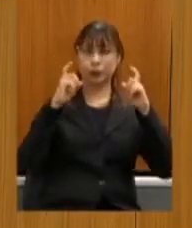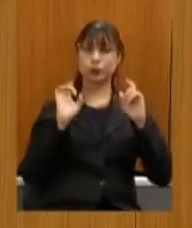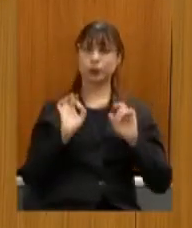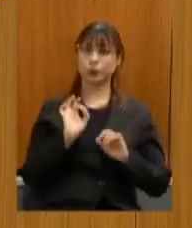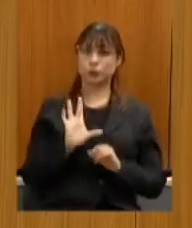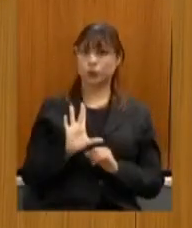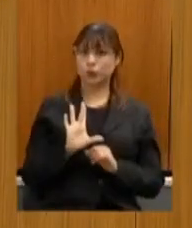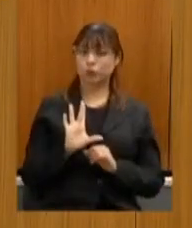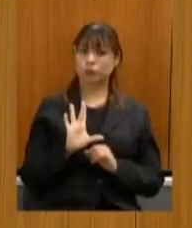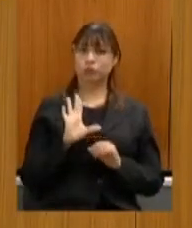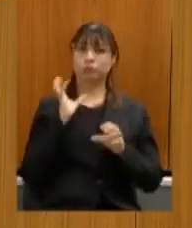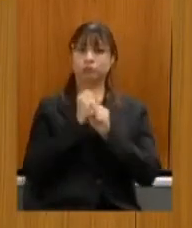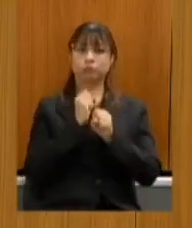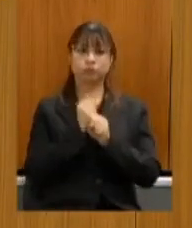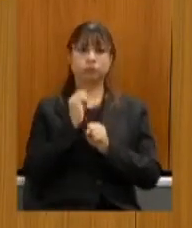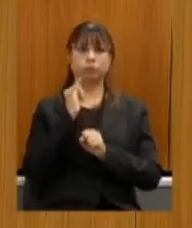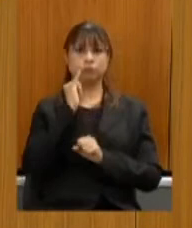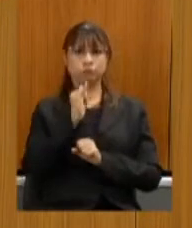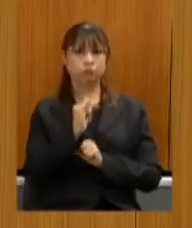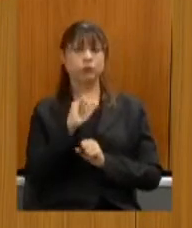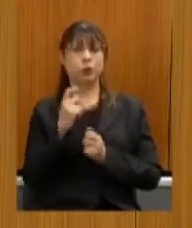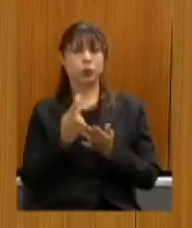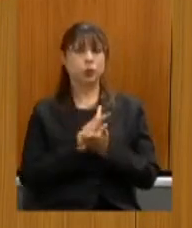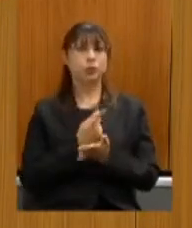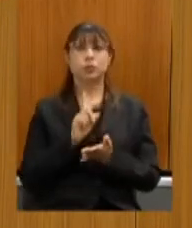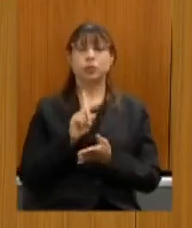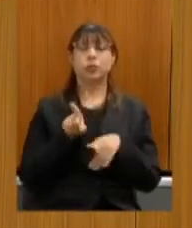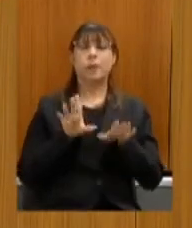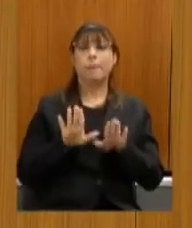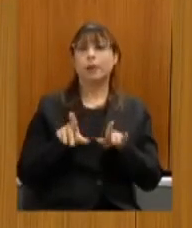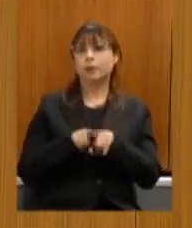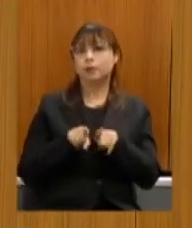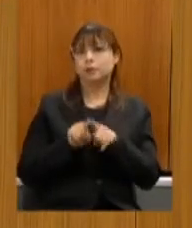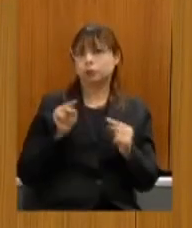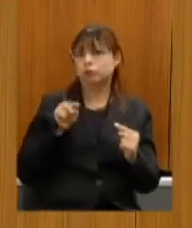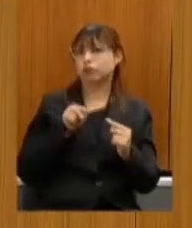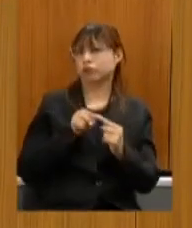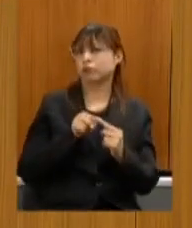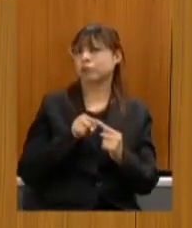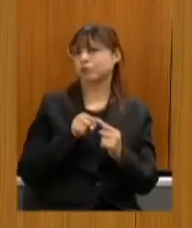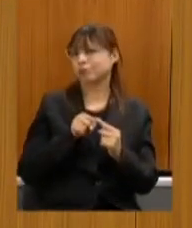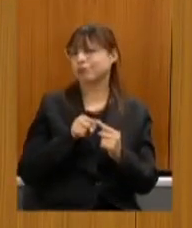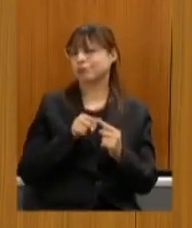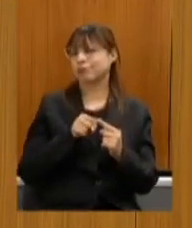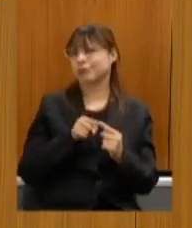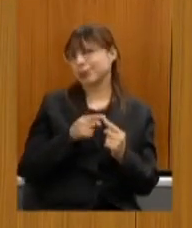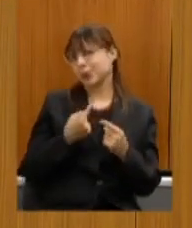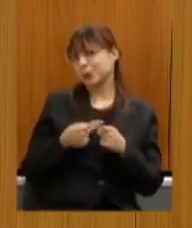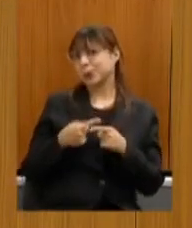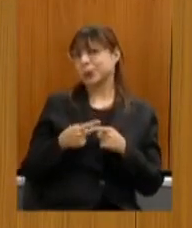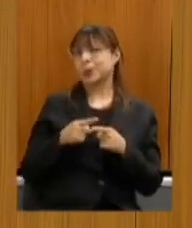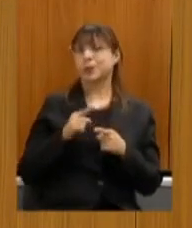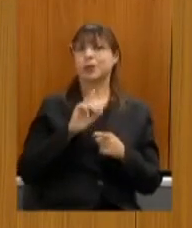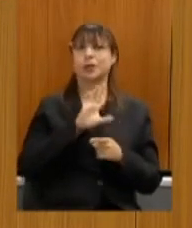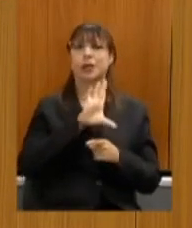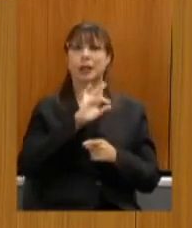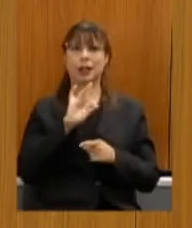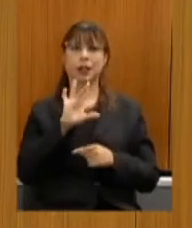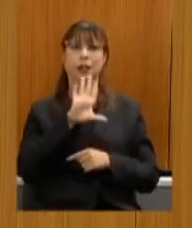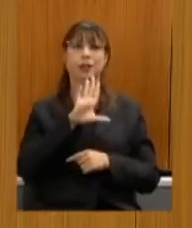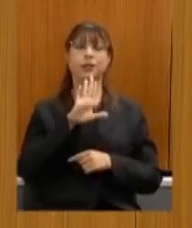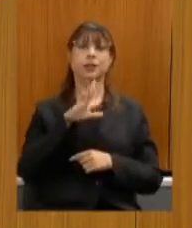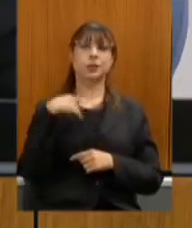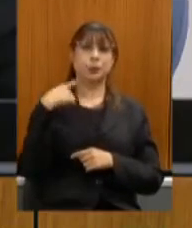de prestação de conta mas sobretudo propositiva secretário porque cada deputado conhece muito bem